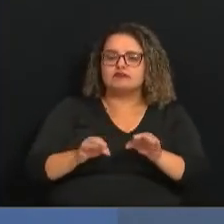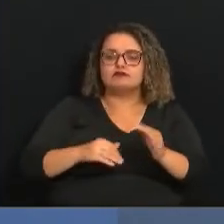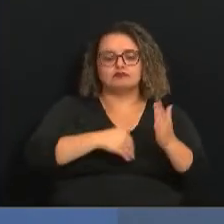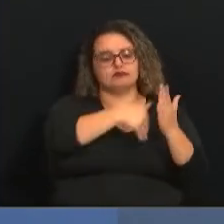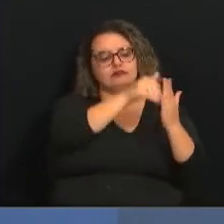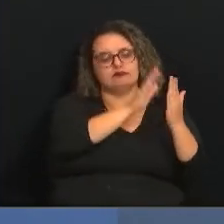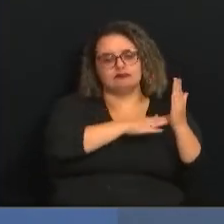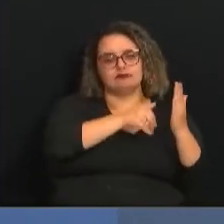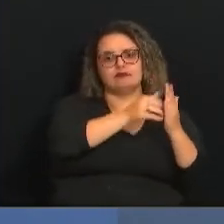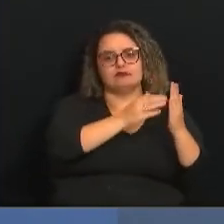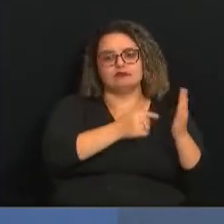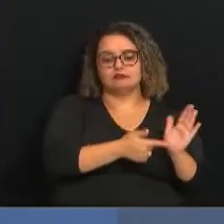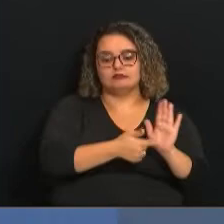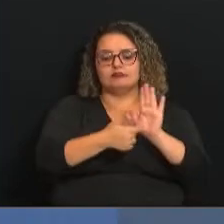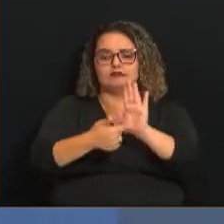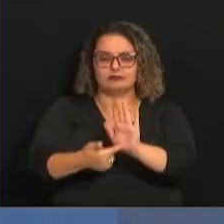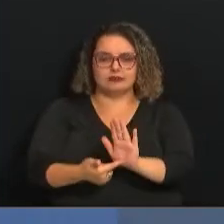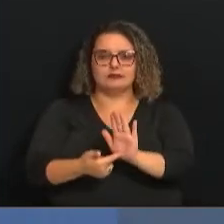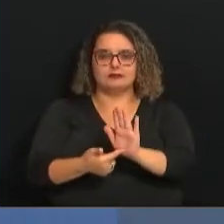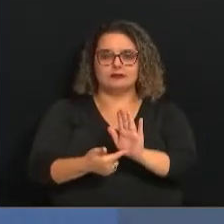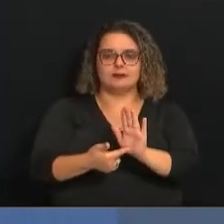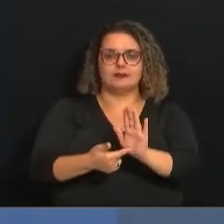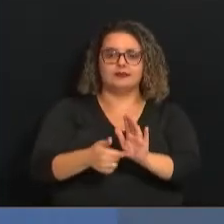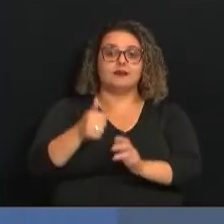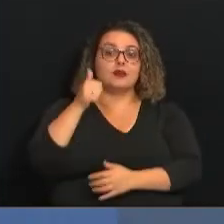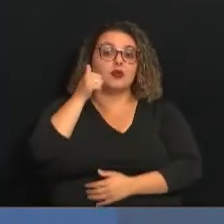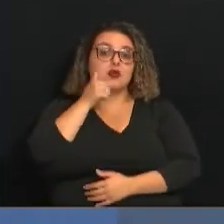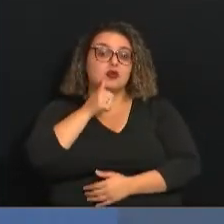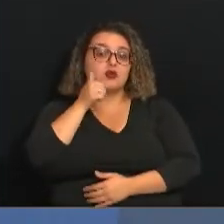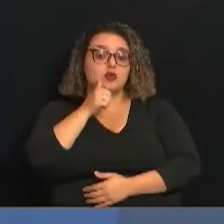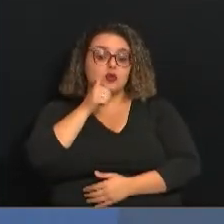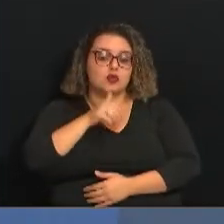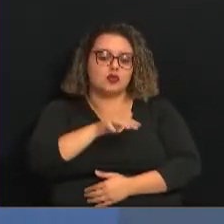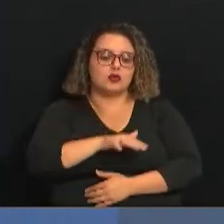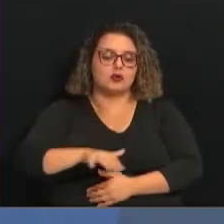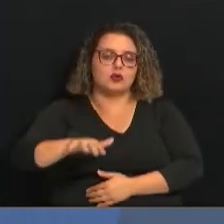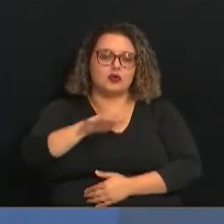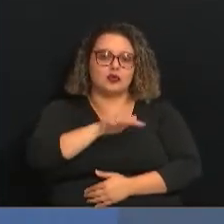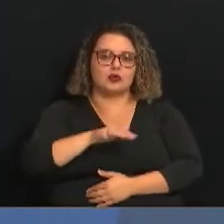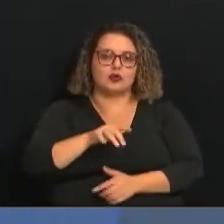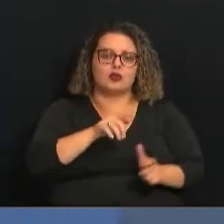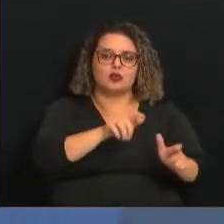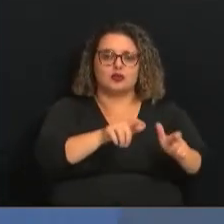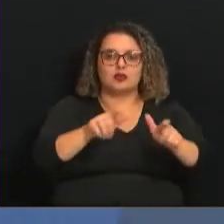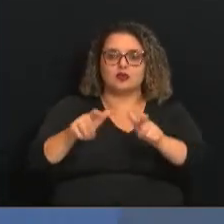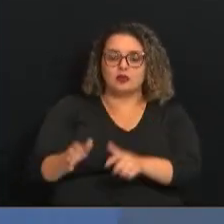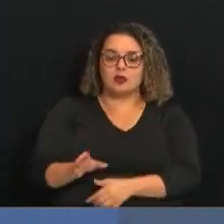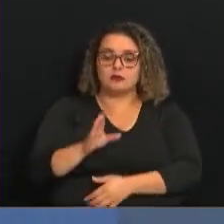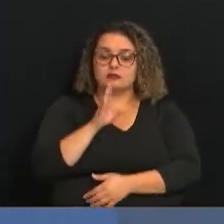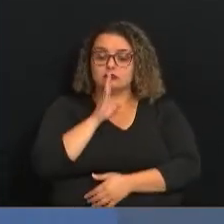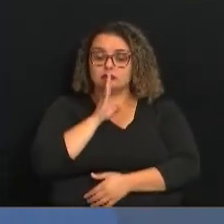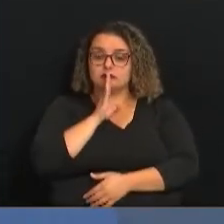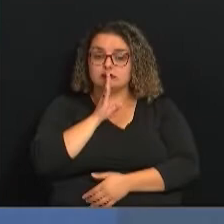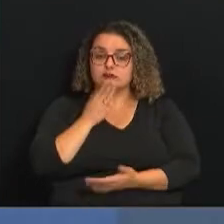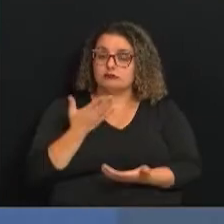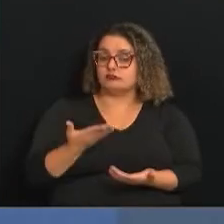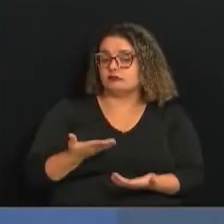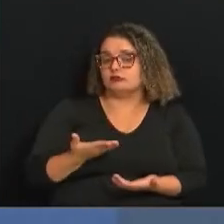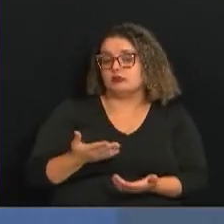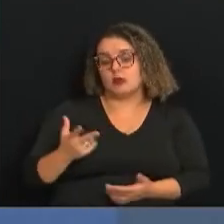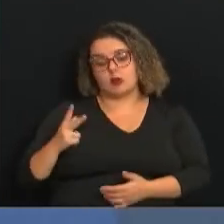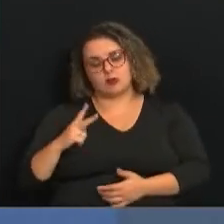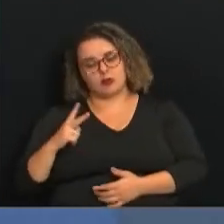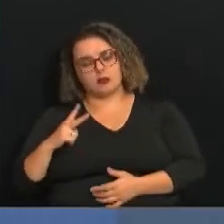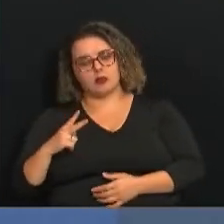que retrata a intimidade do feminino em seus espaços de silêncio, sejam eles privados